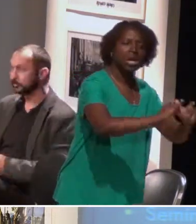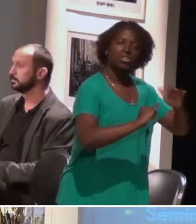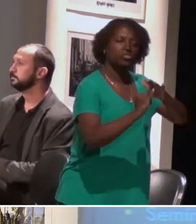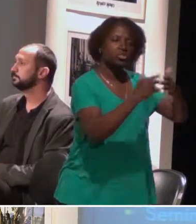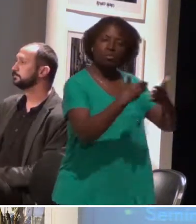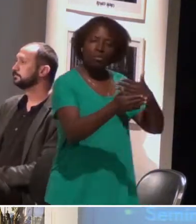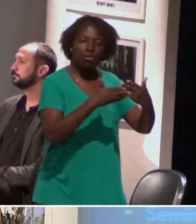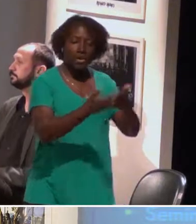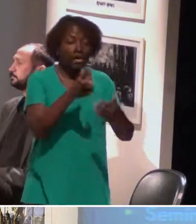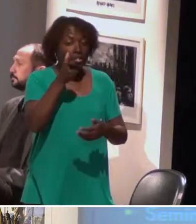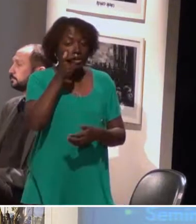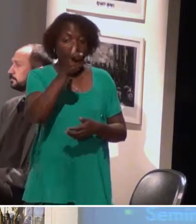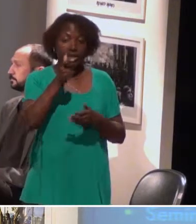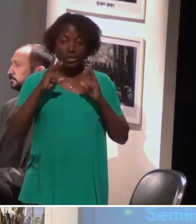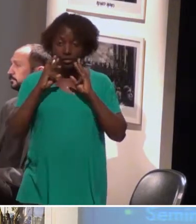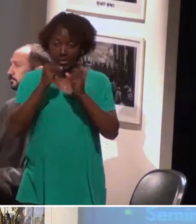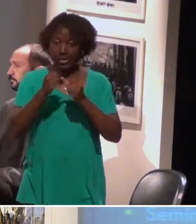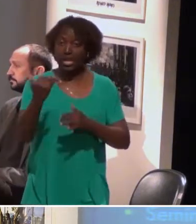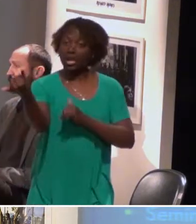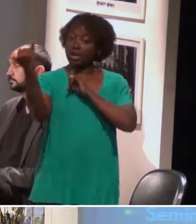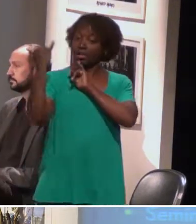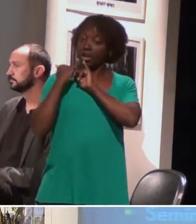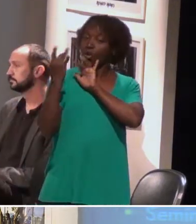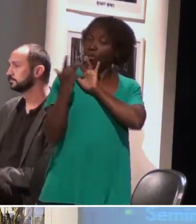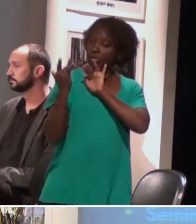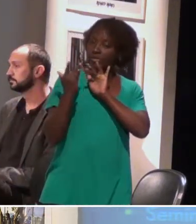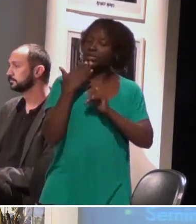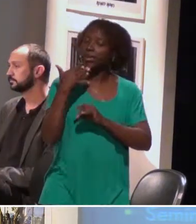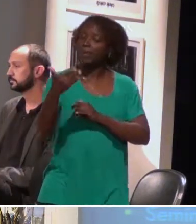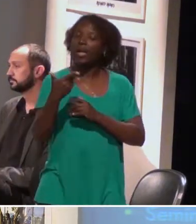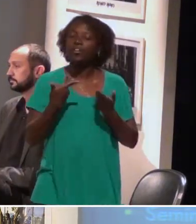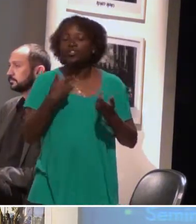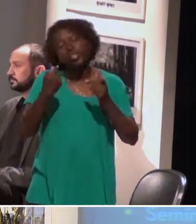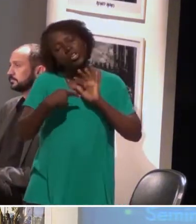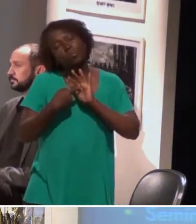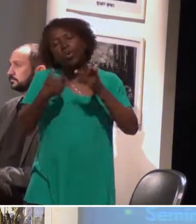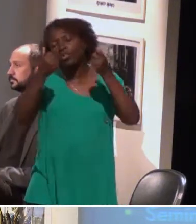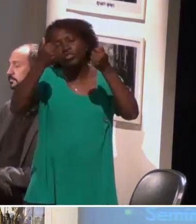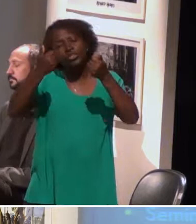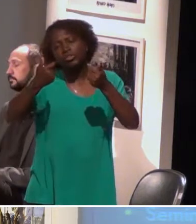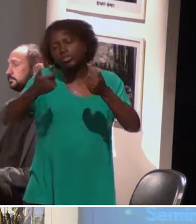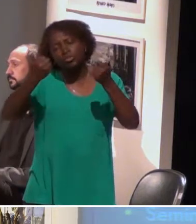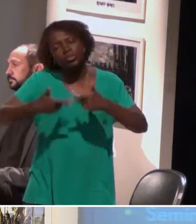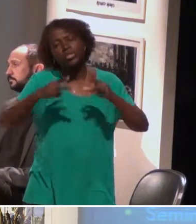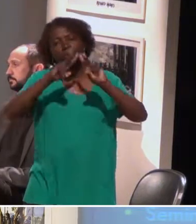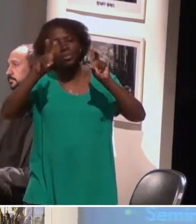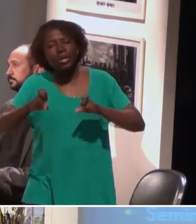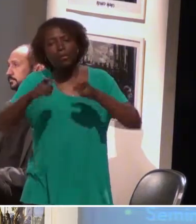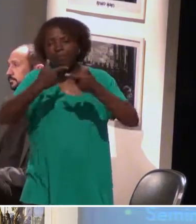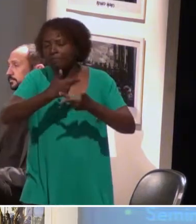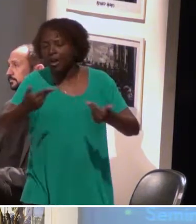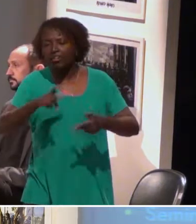fala qual é o tema da oficina que ela quer receber, produção de material didático, Libras como L1, como L2, em Teste, e aí a gente